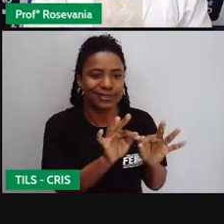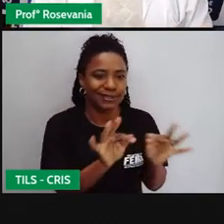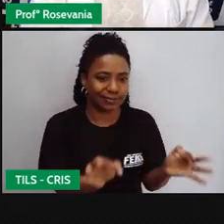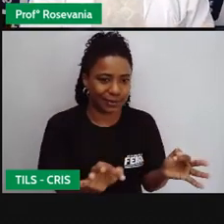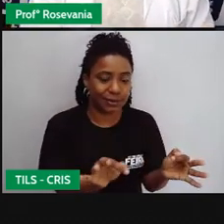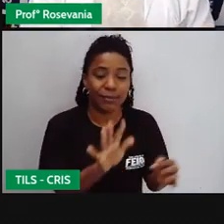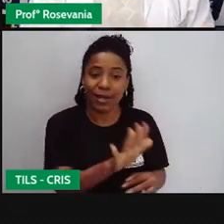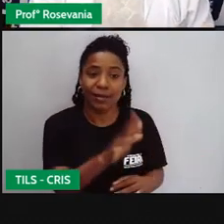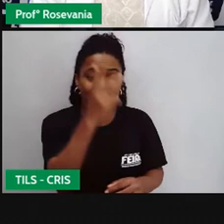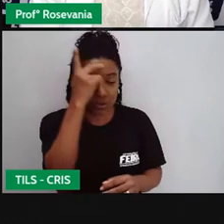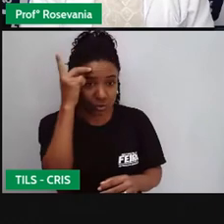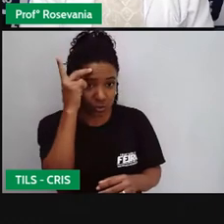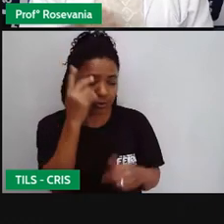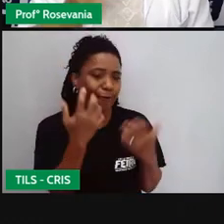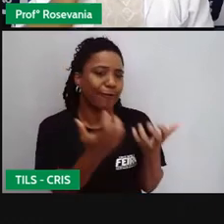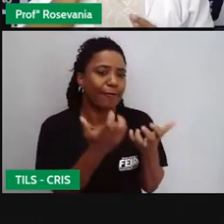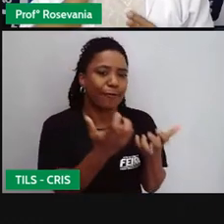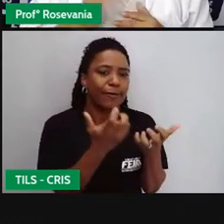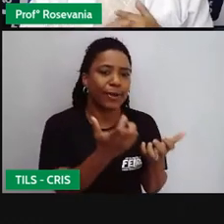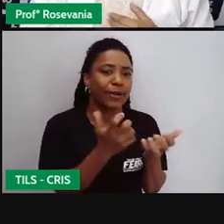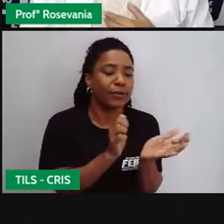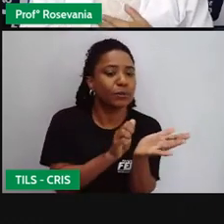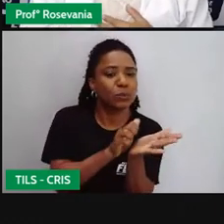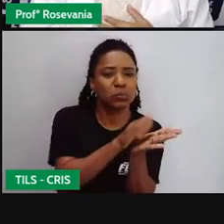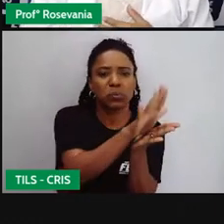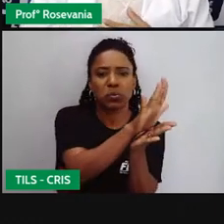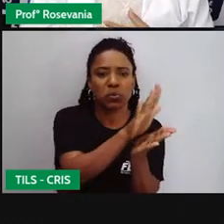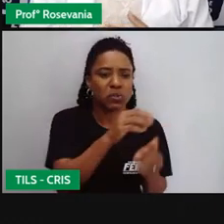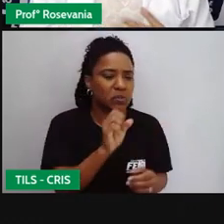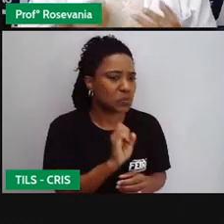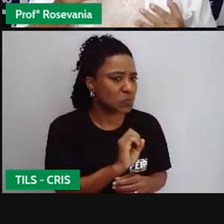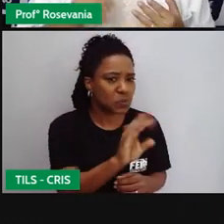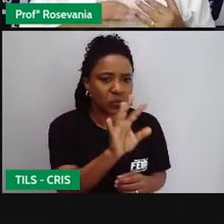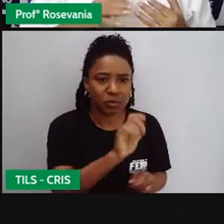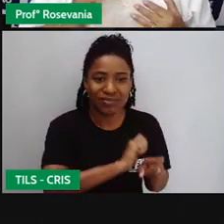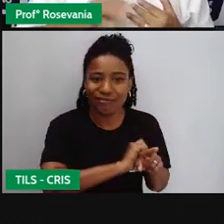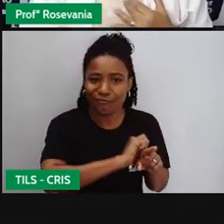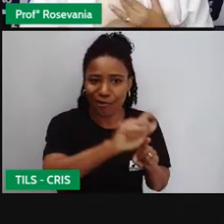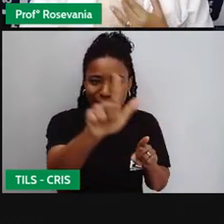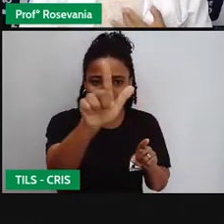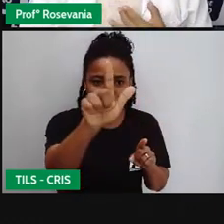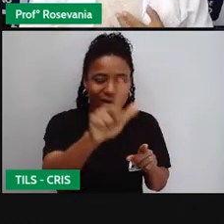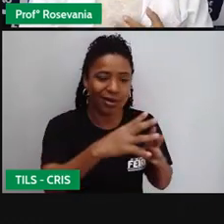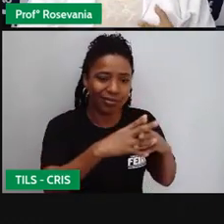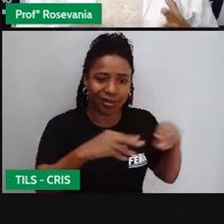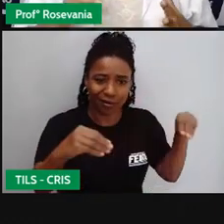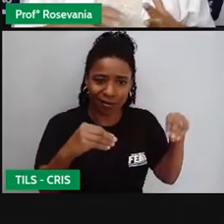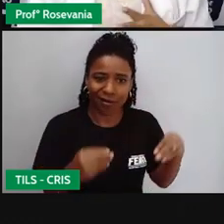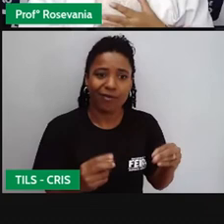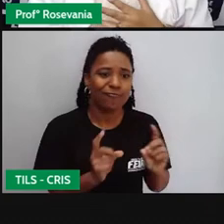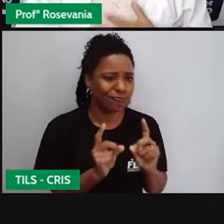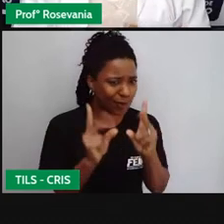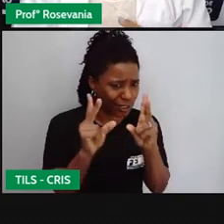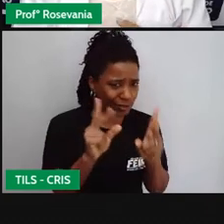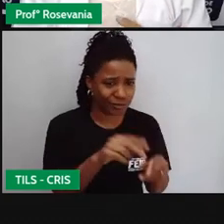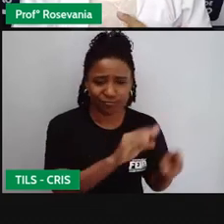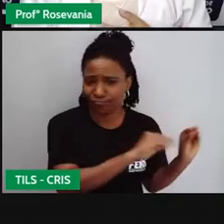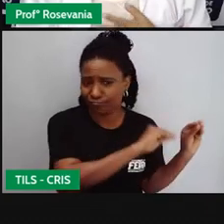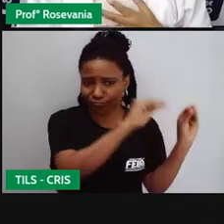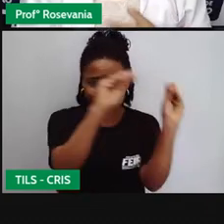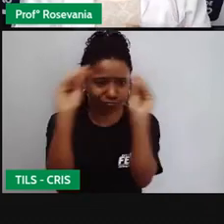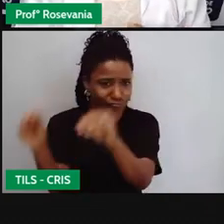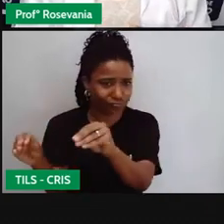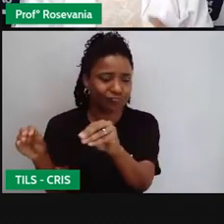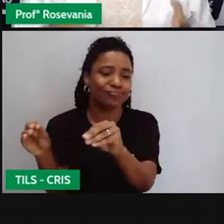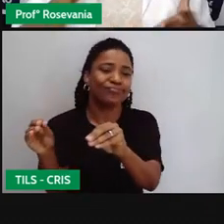próprias terras. E, normalmente, são áreas de preservação, algumas são áreas de preservação, algumas são áreas de